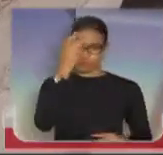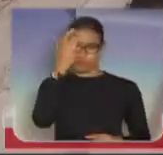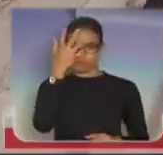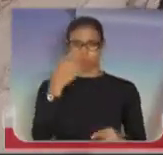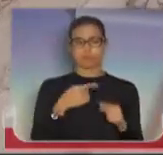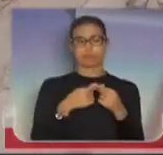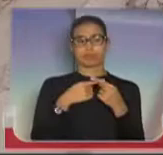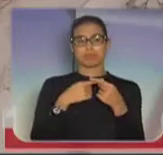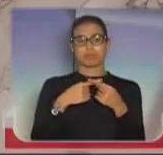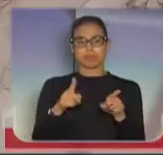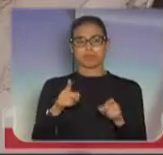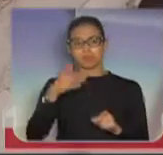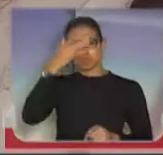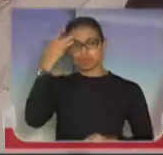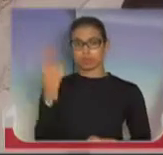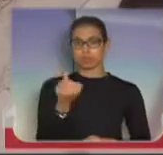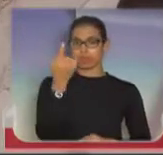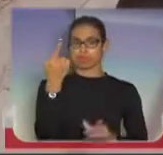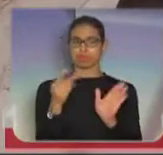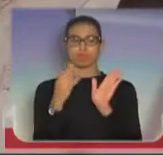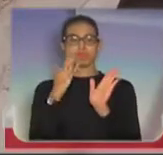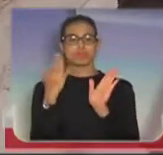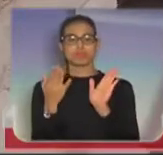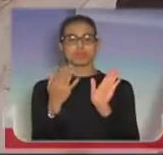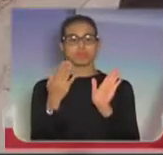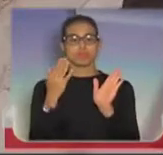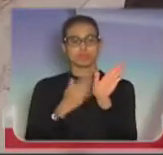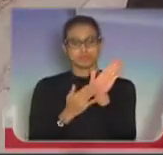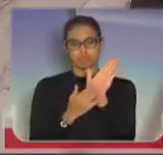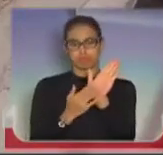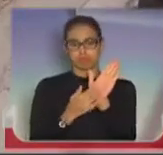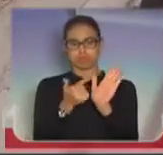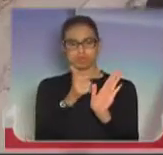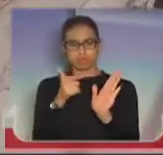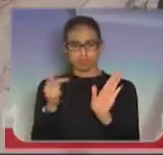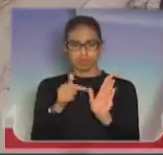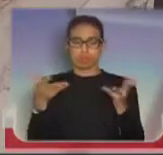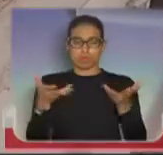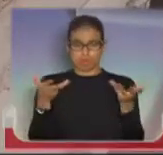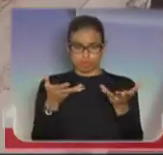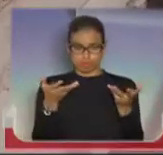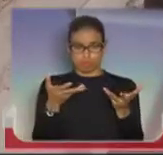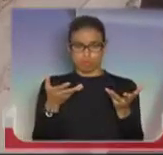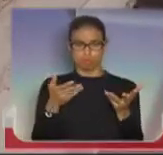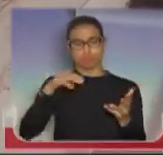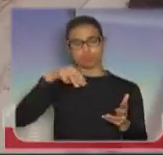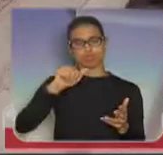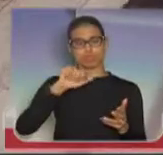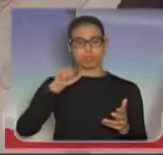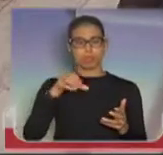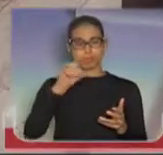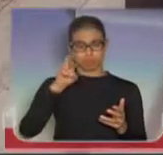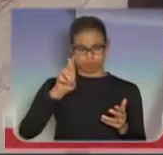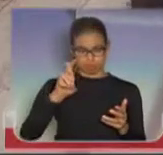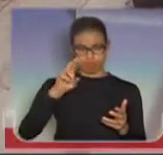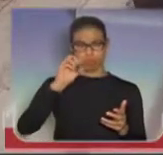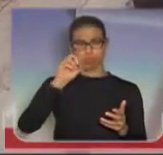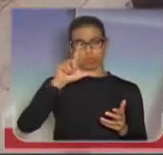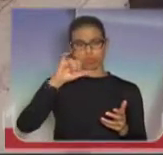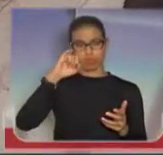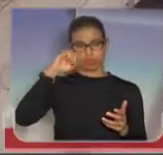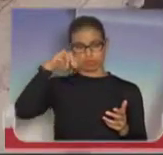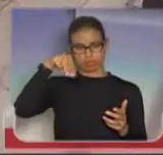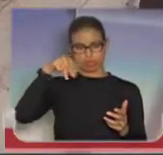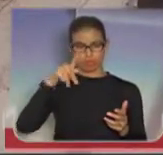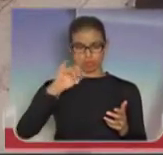Zé Paulo, apresenta uma proposta. Então hoje o Major Olímpico, ele foi muito próprio nesse artigo, onde aqui ele comenta, se apegando à